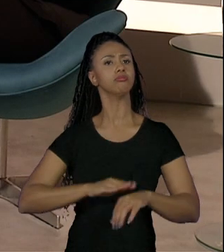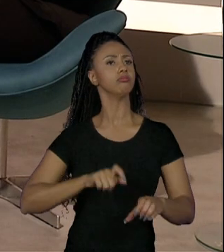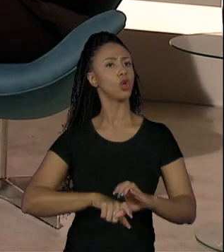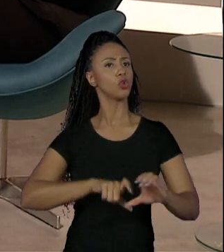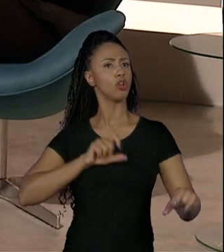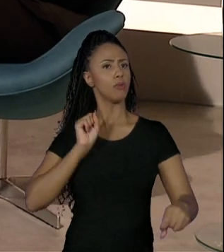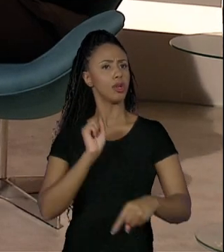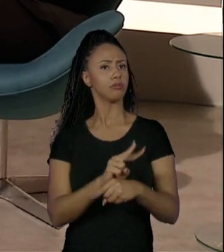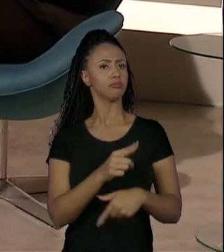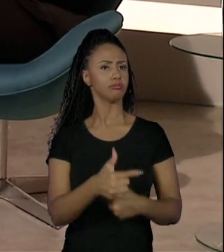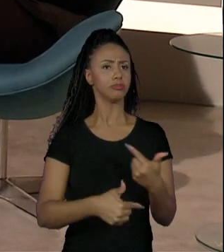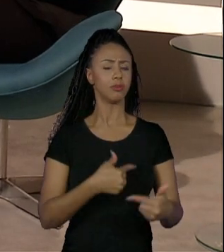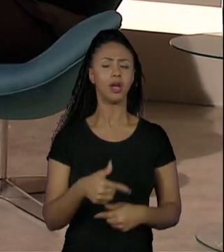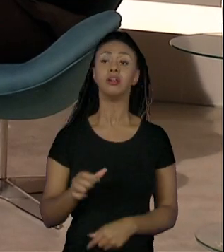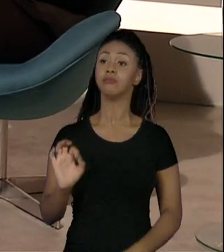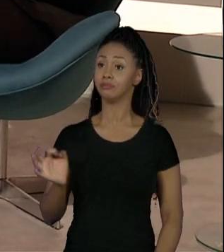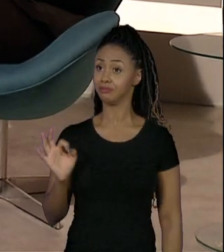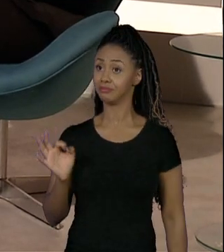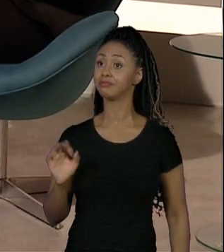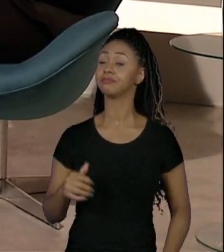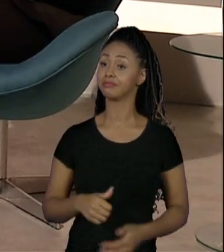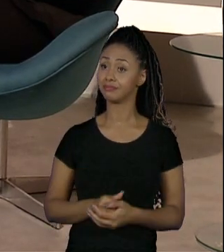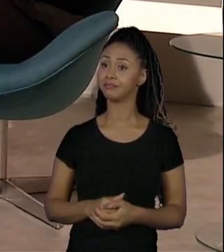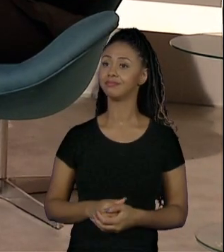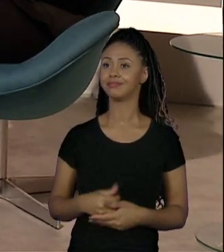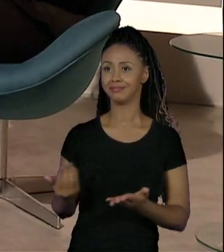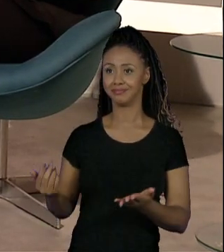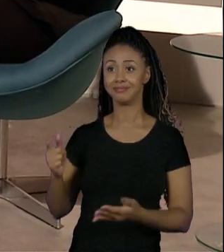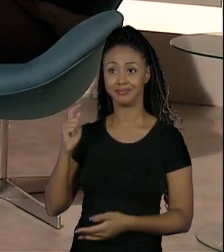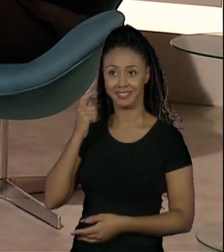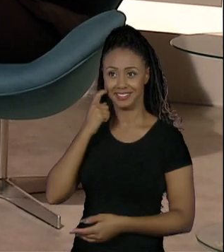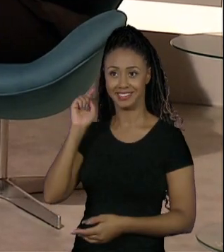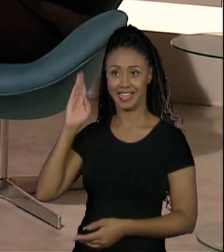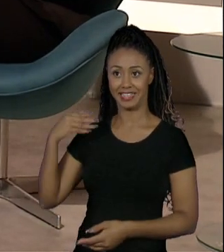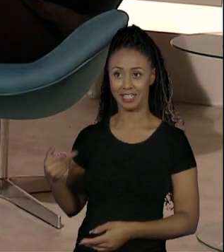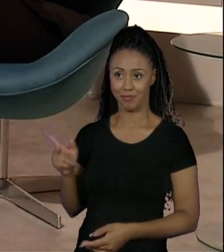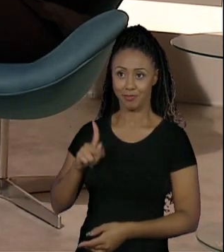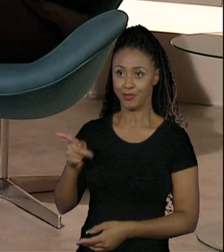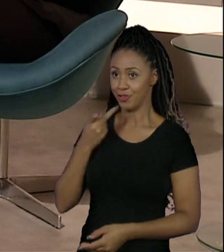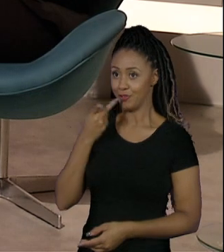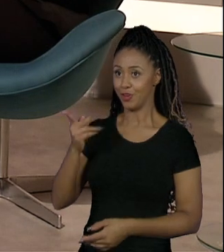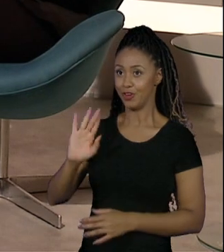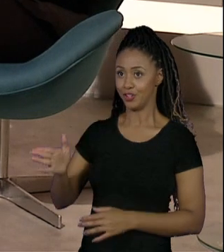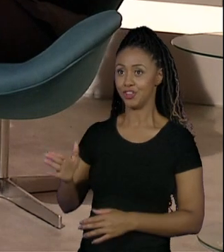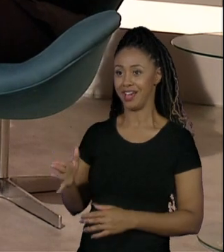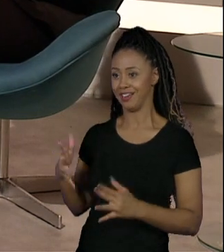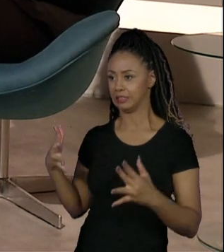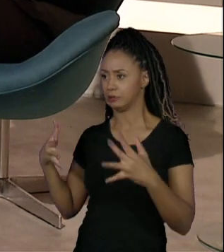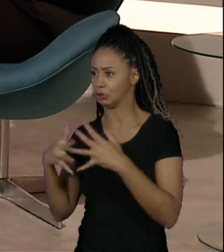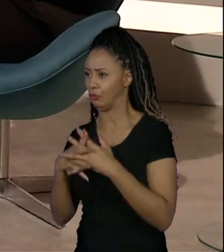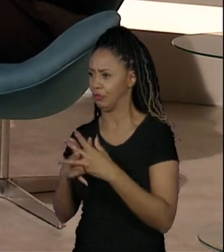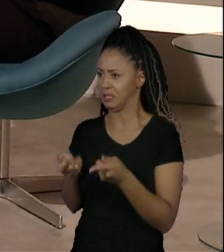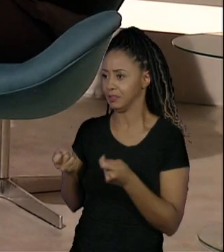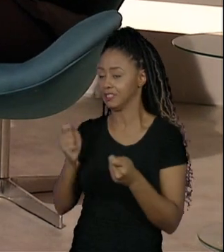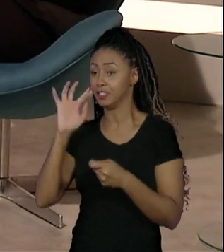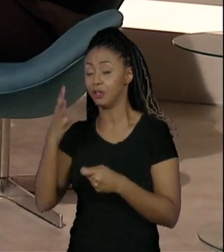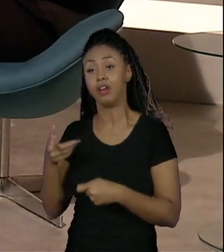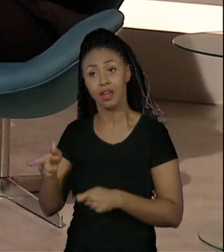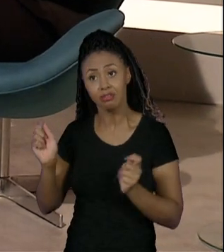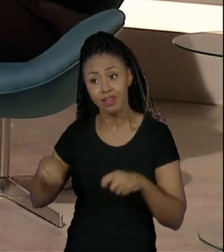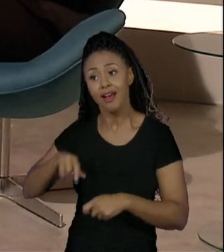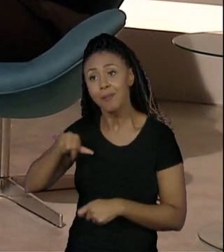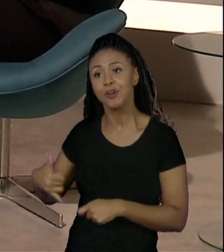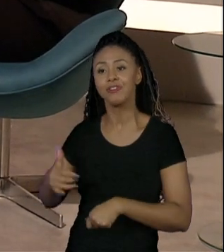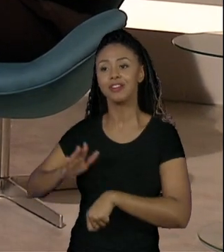Sim, com certeza. Inclusive, ao longo aí, como a professora Simone já citou essa questão da gestão de conflitos, pode ser trabalhada nesse primeiro